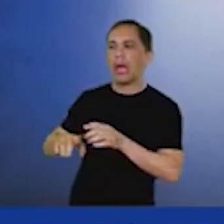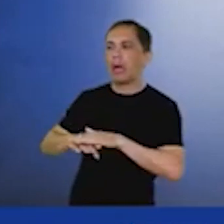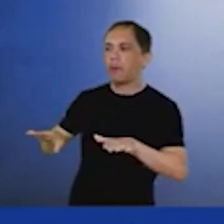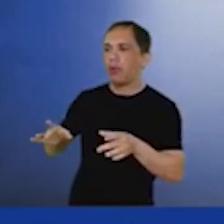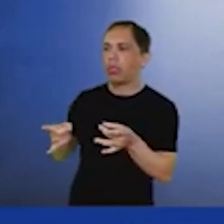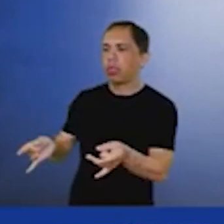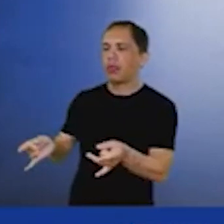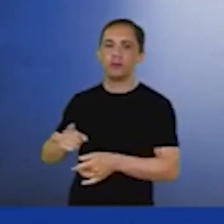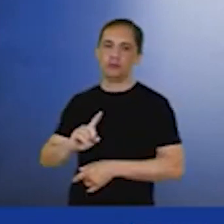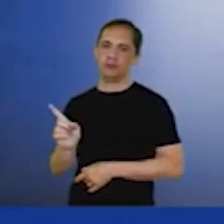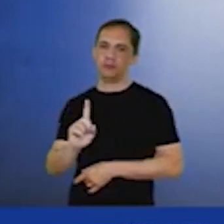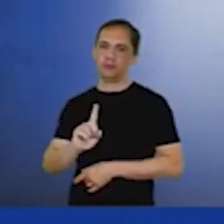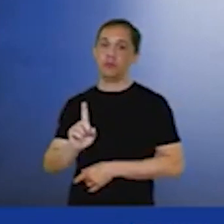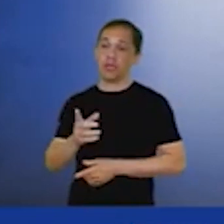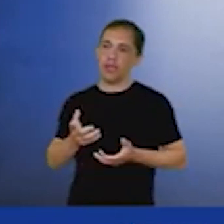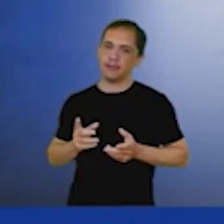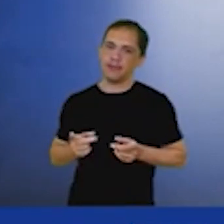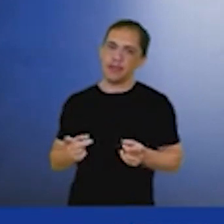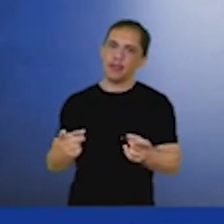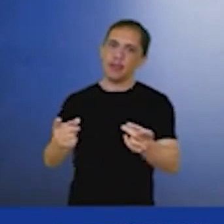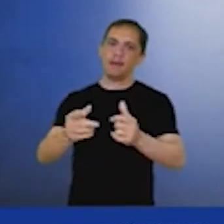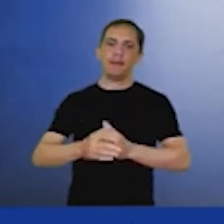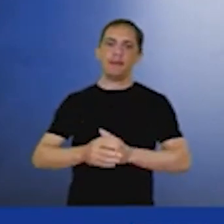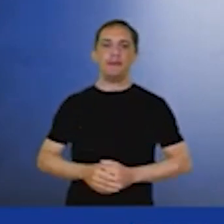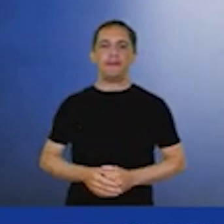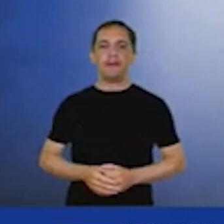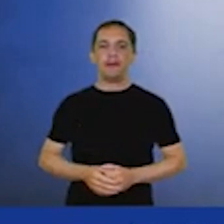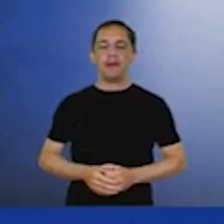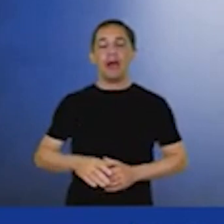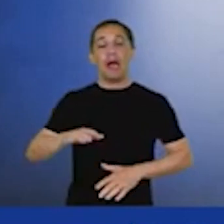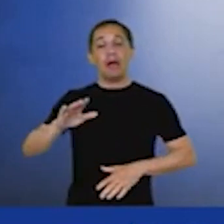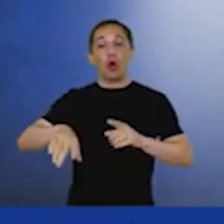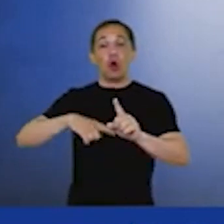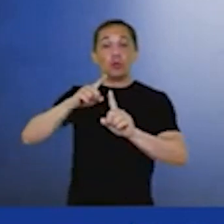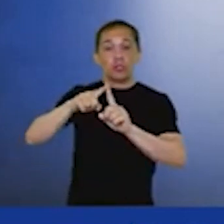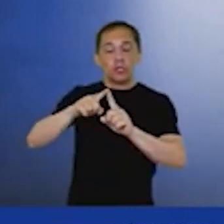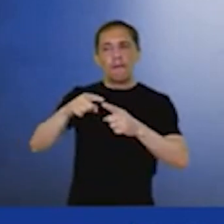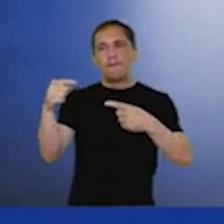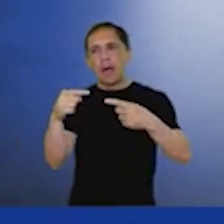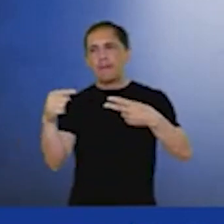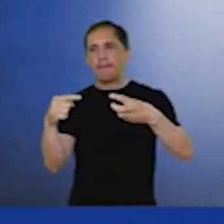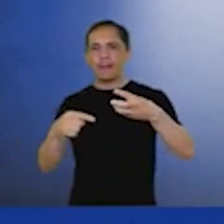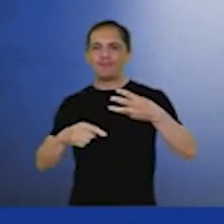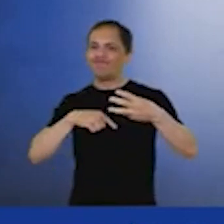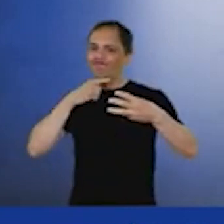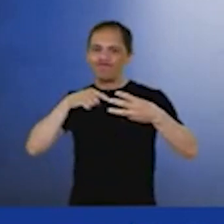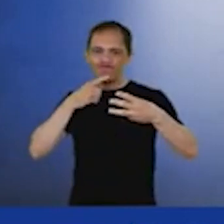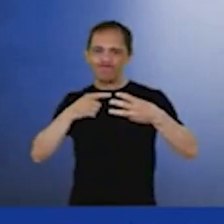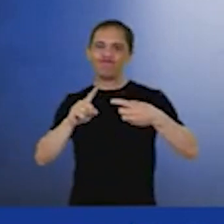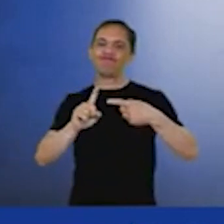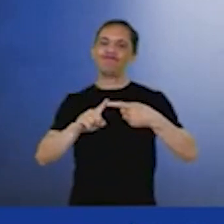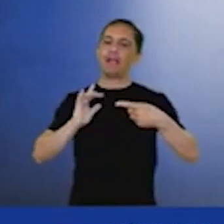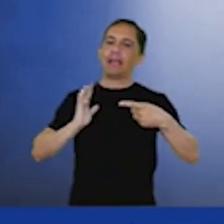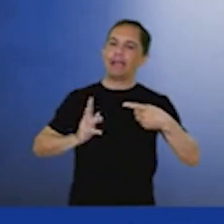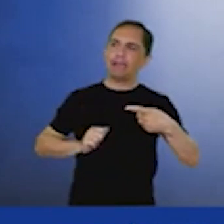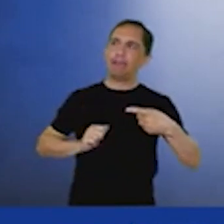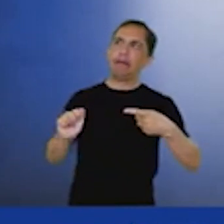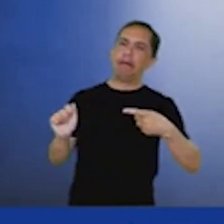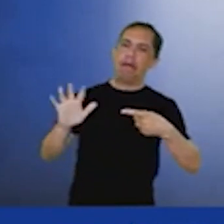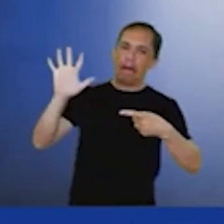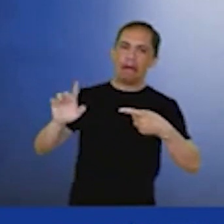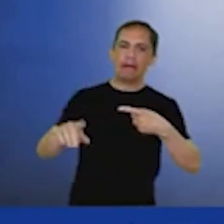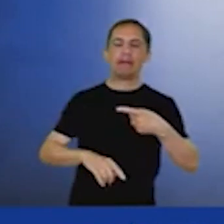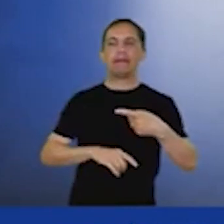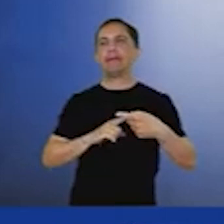esse. Às vezes a gente não consegue atingir os três objetivos imediatamente. A energia limpa é mais cara, a energia